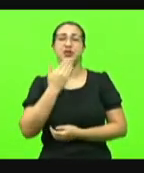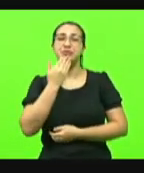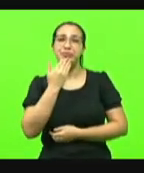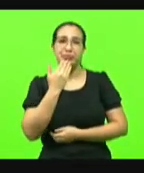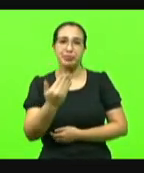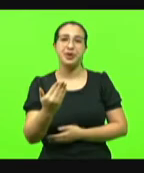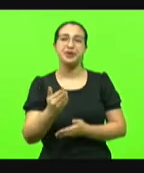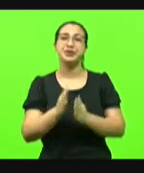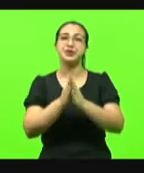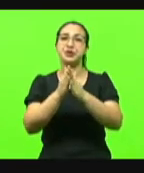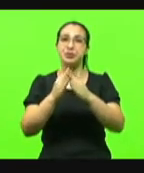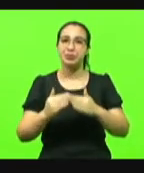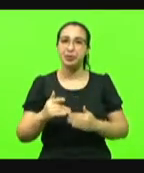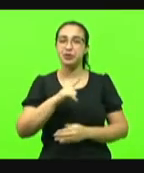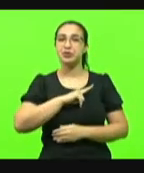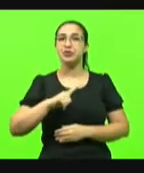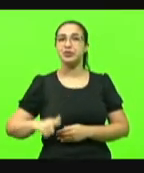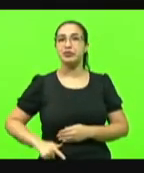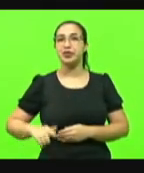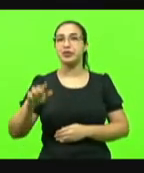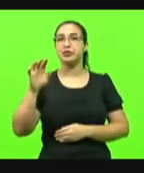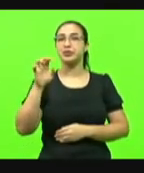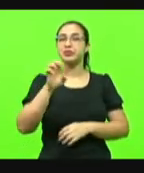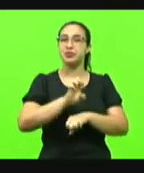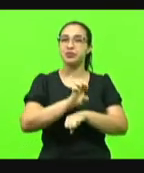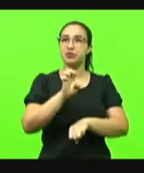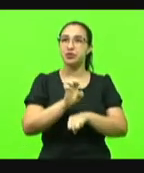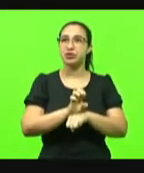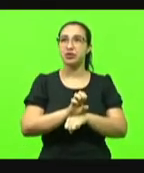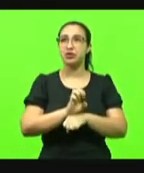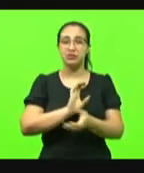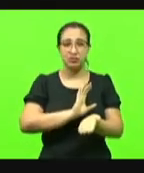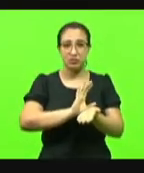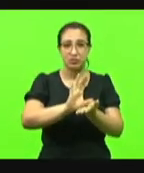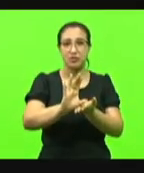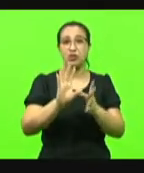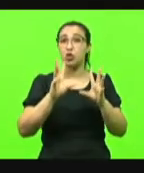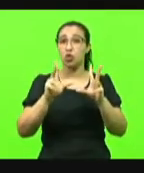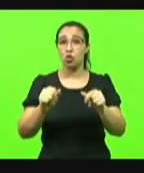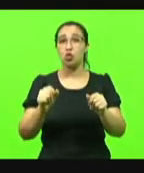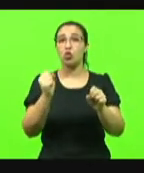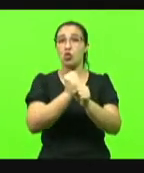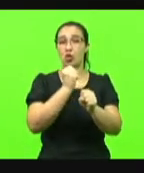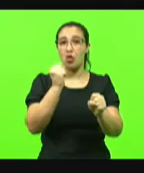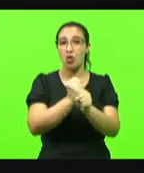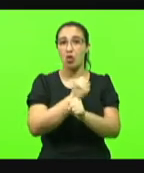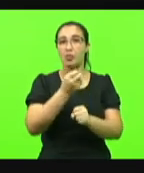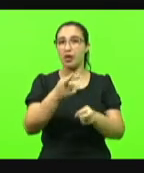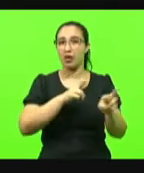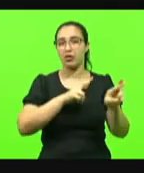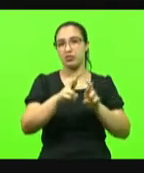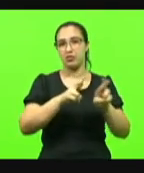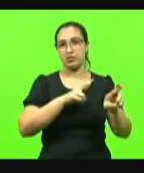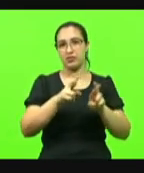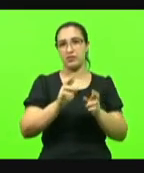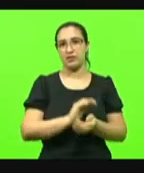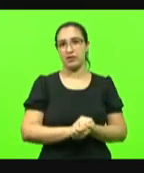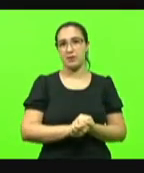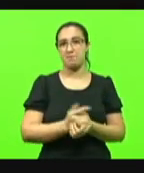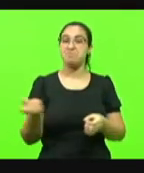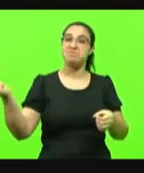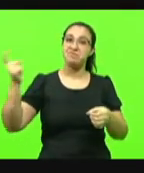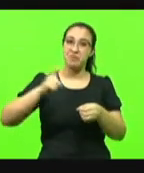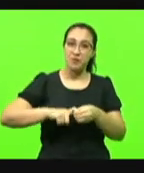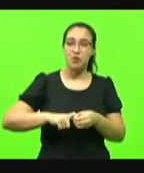para que o governo do Estado abrace de vez essa rodovia. Coloque lá mais 100, 200 milhões e faça a revitalização,